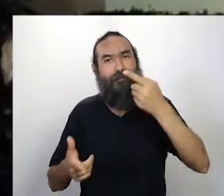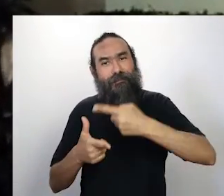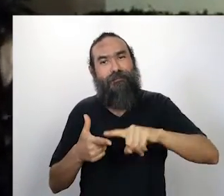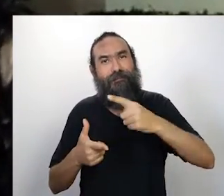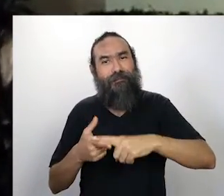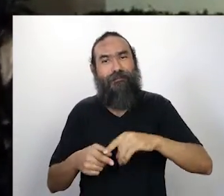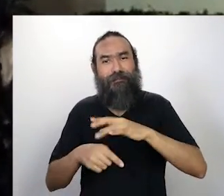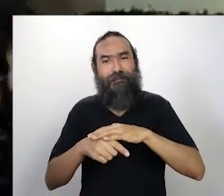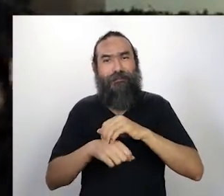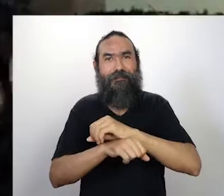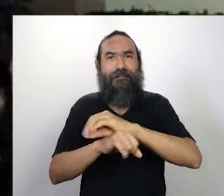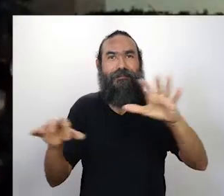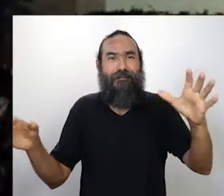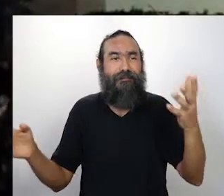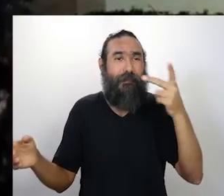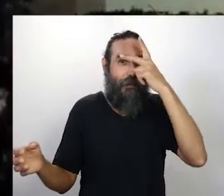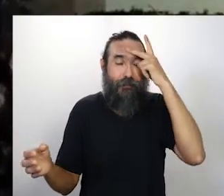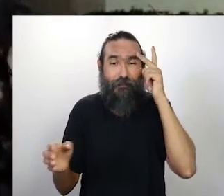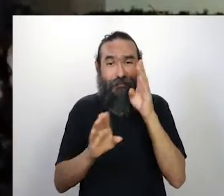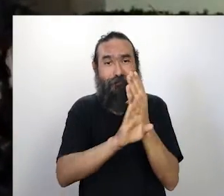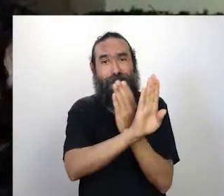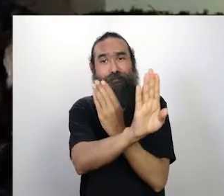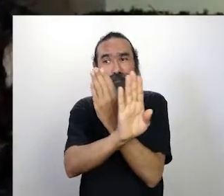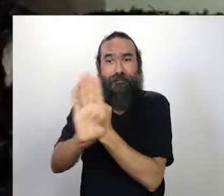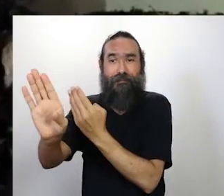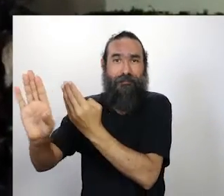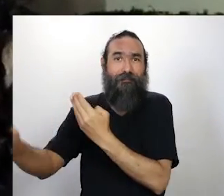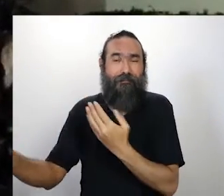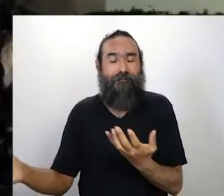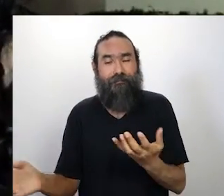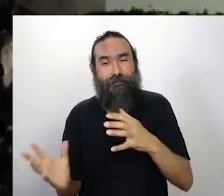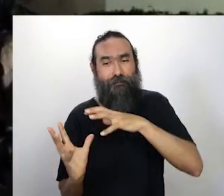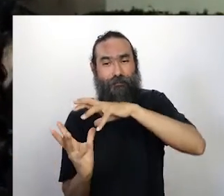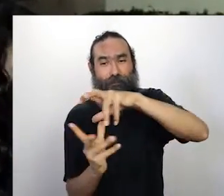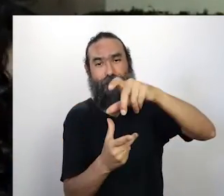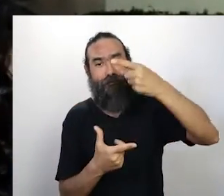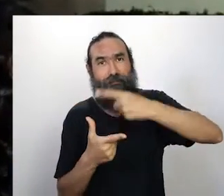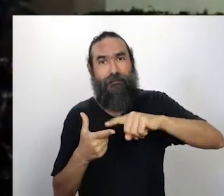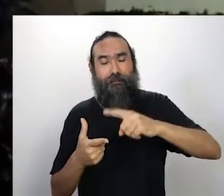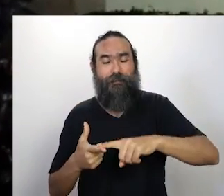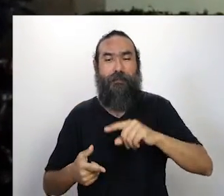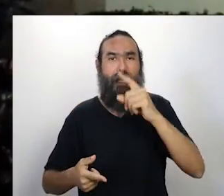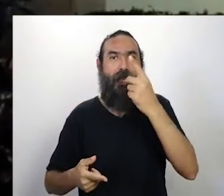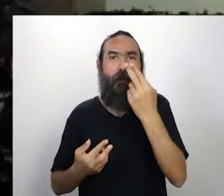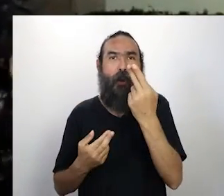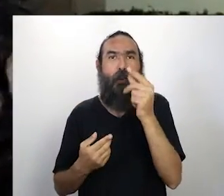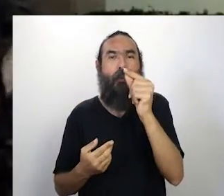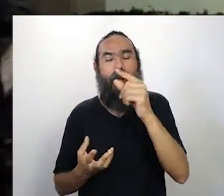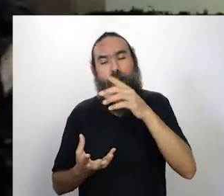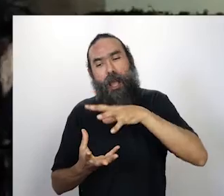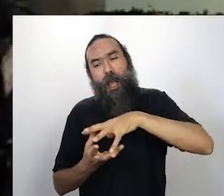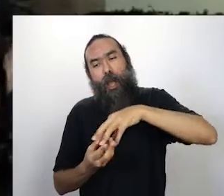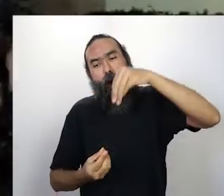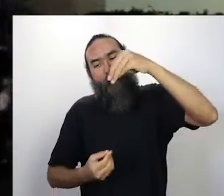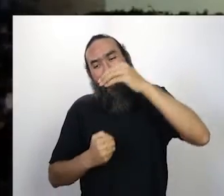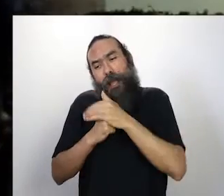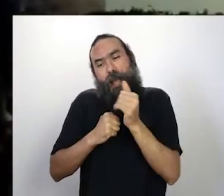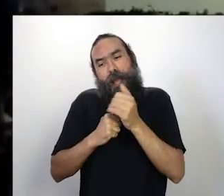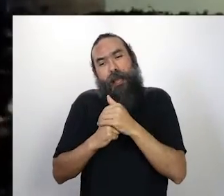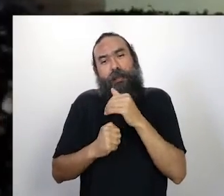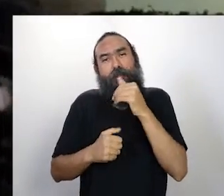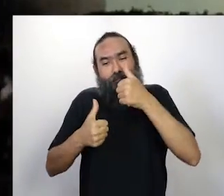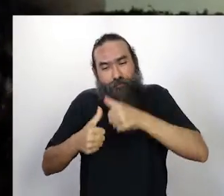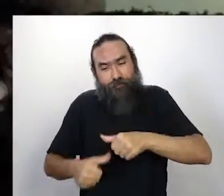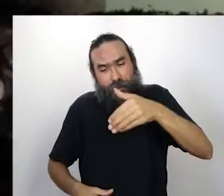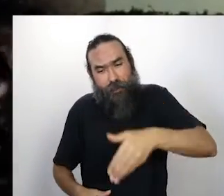distanciamento social e uma pandemia louca no mundo, é sempre um carinho na alma poder trocar, conhecer novas pessoas